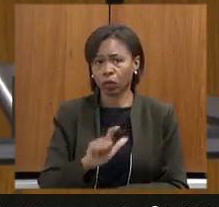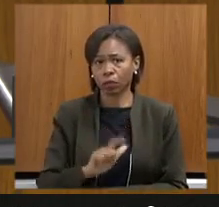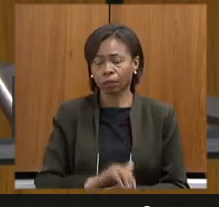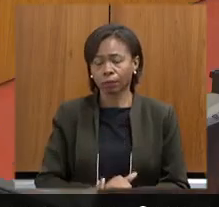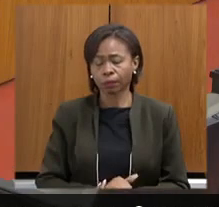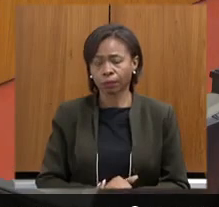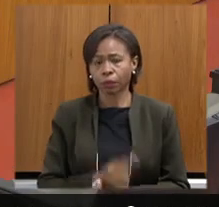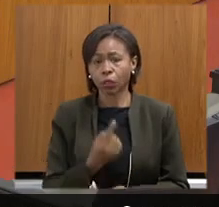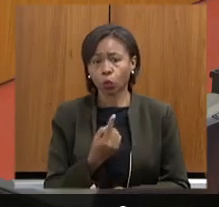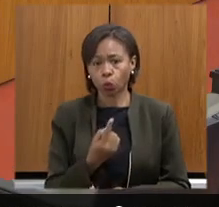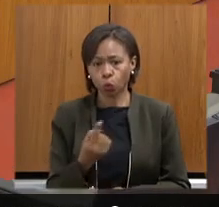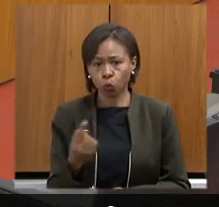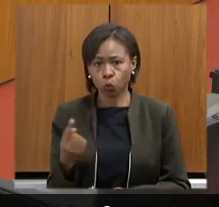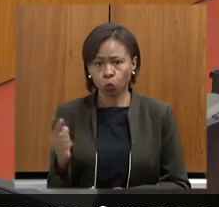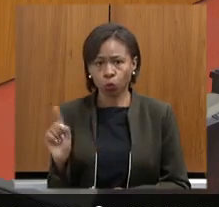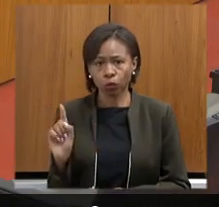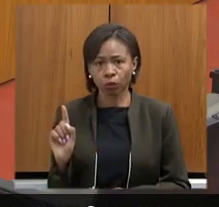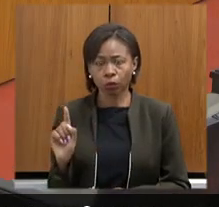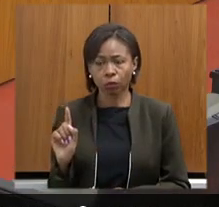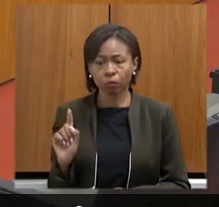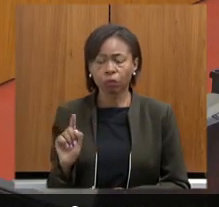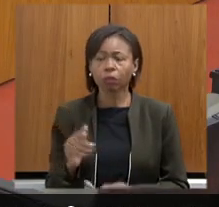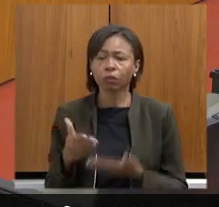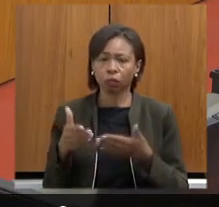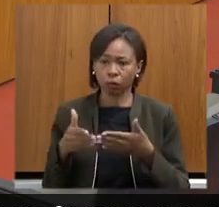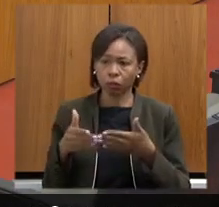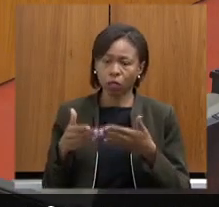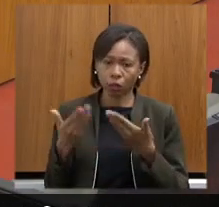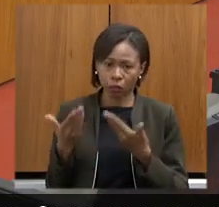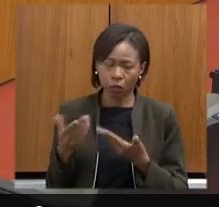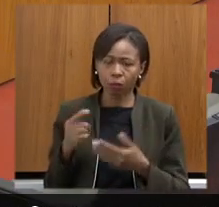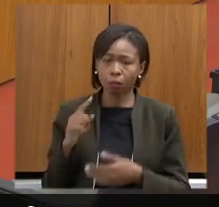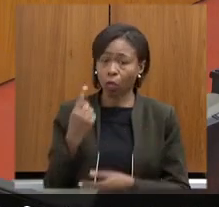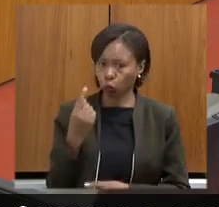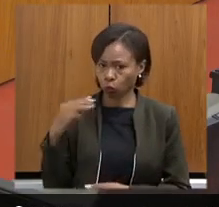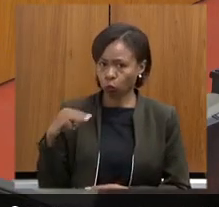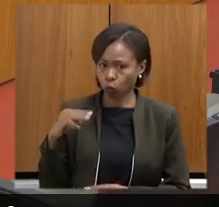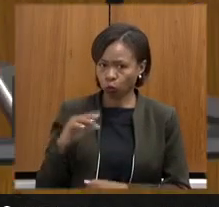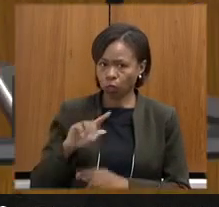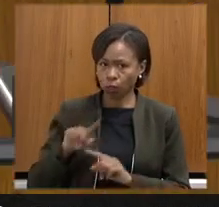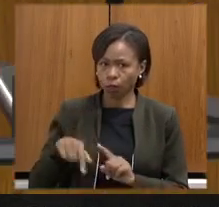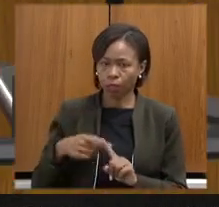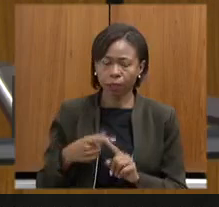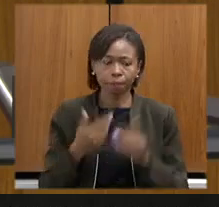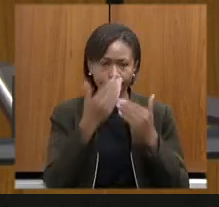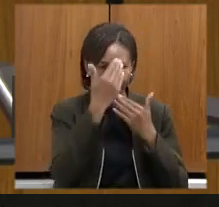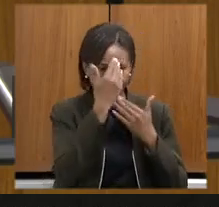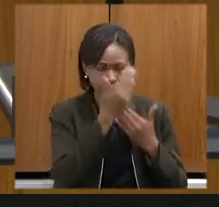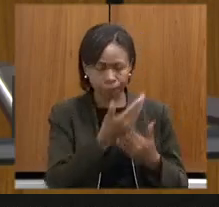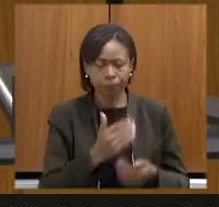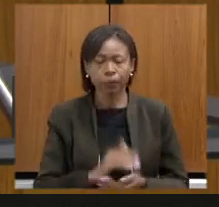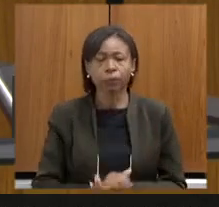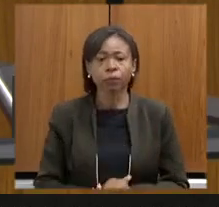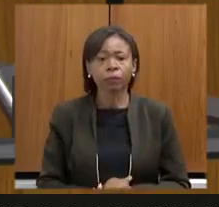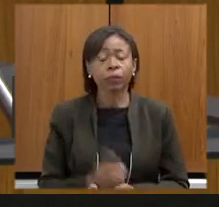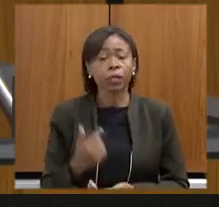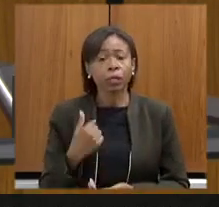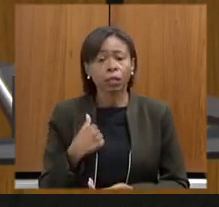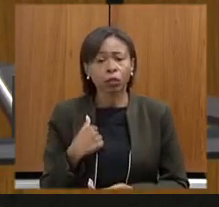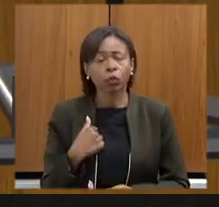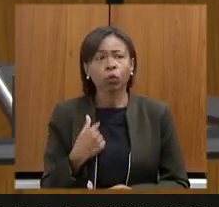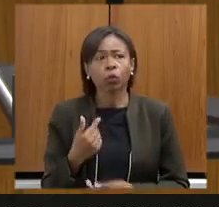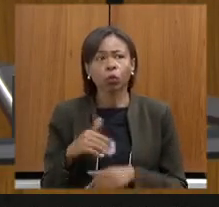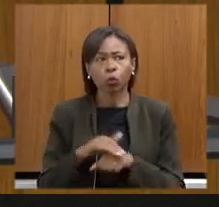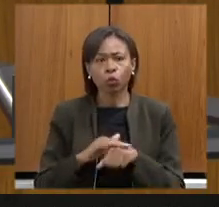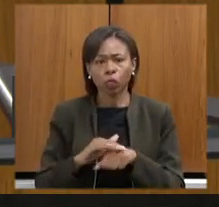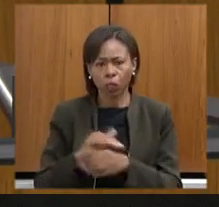deputada Beatriz, você tem mais um minuto para a conclusão. Agradeço a gentileza. Eu tratei com o